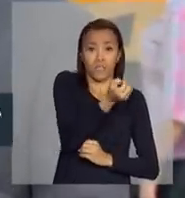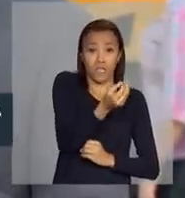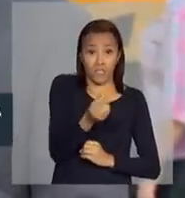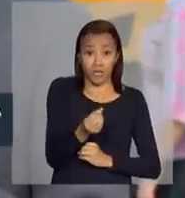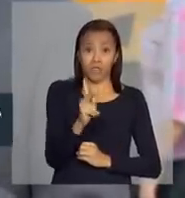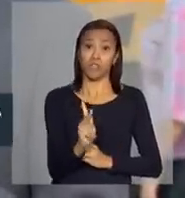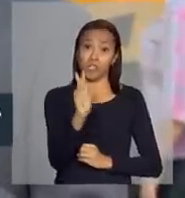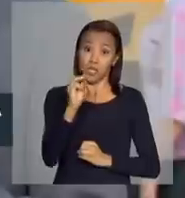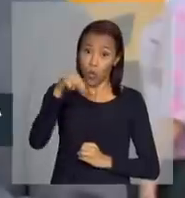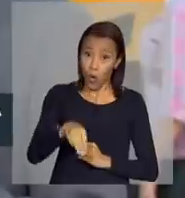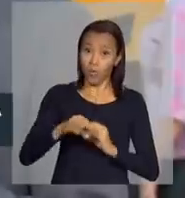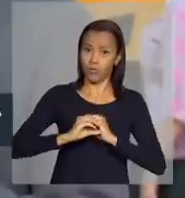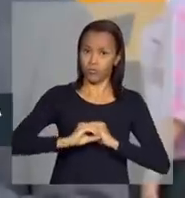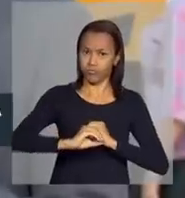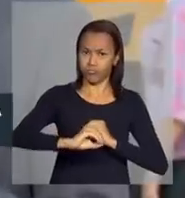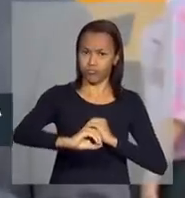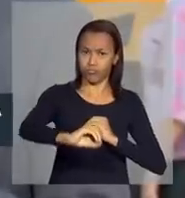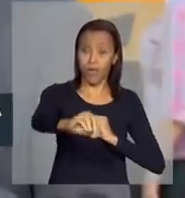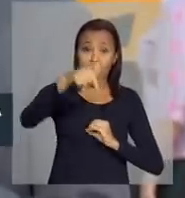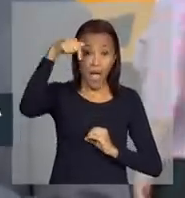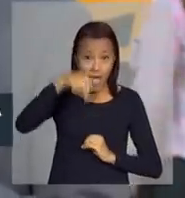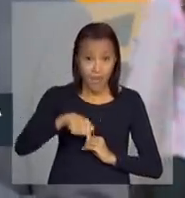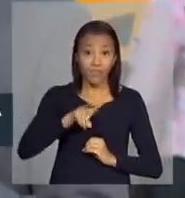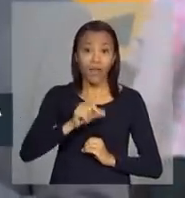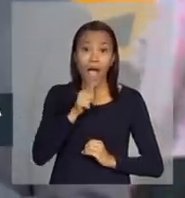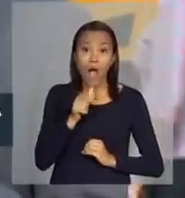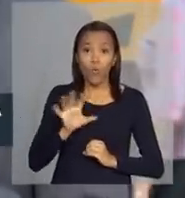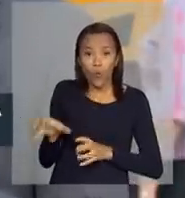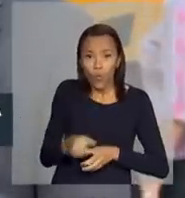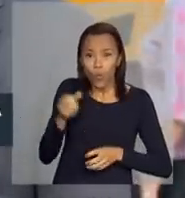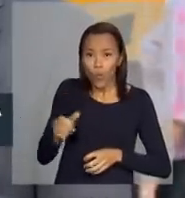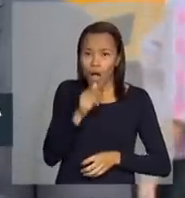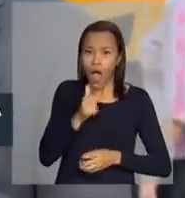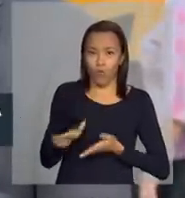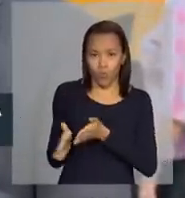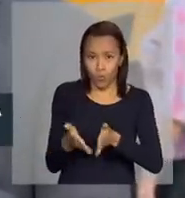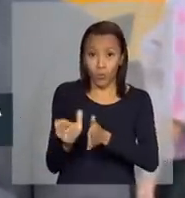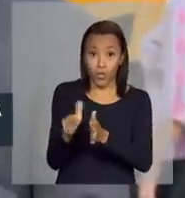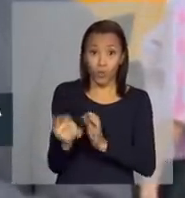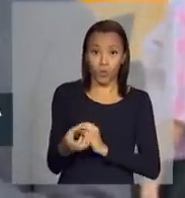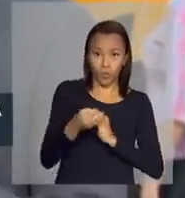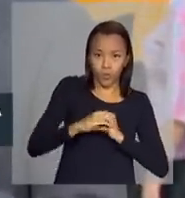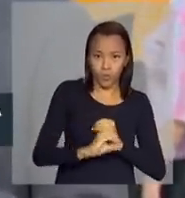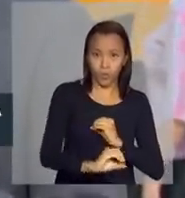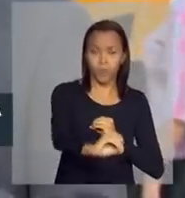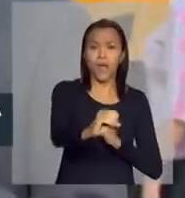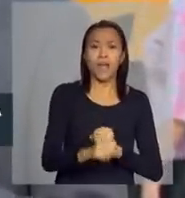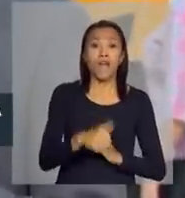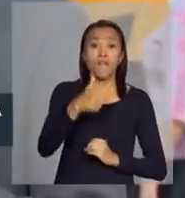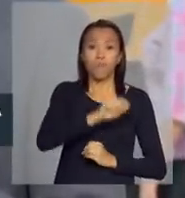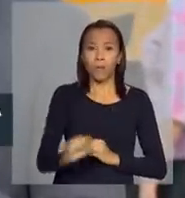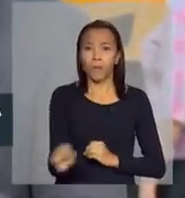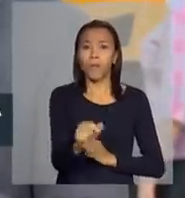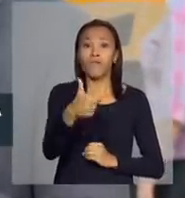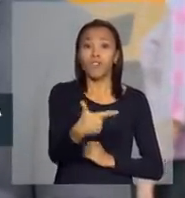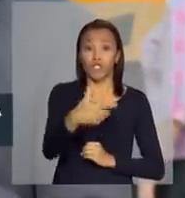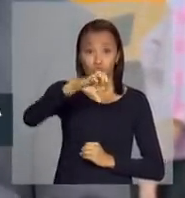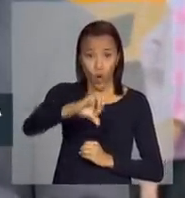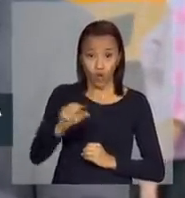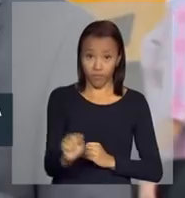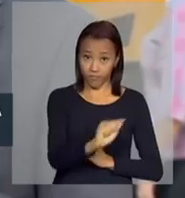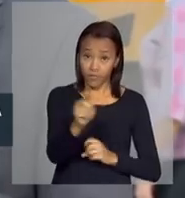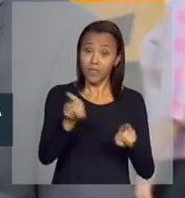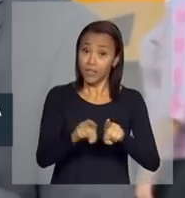quilômetros de extensão. A adutora vai buscar água do Rio São Francisco para abastecer 29 municípios de Pernambuco